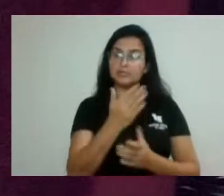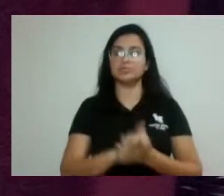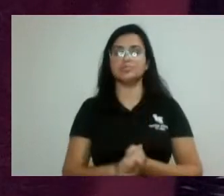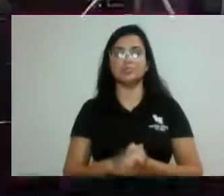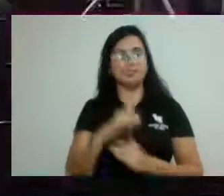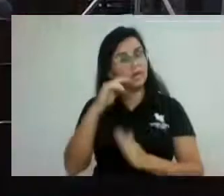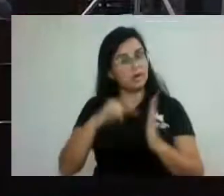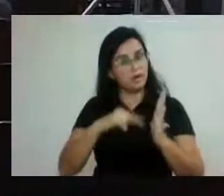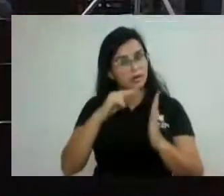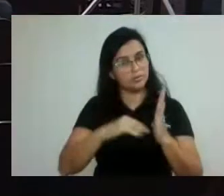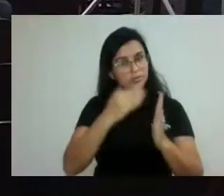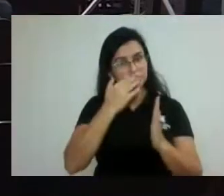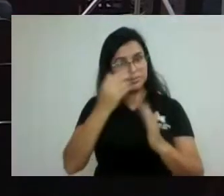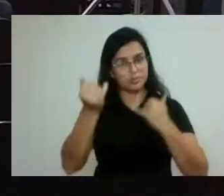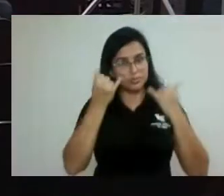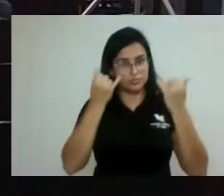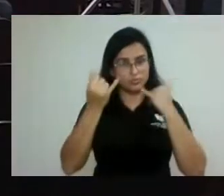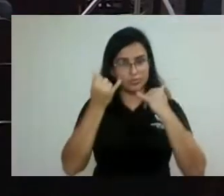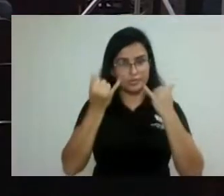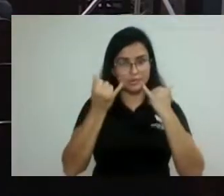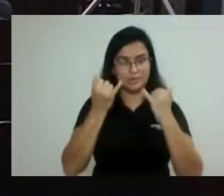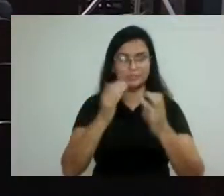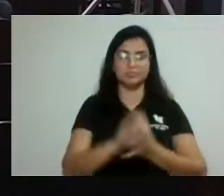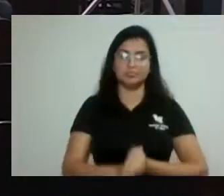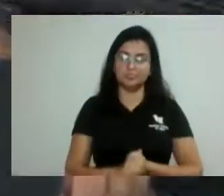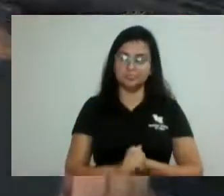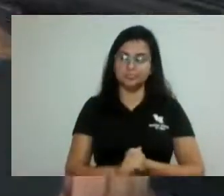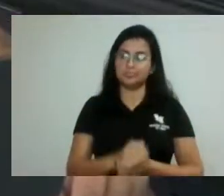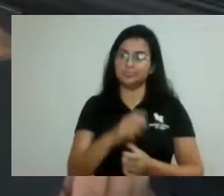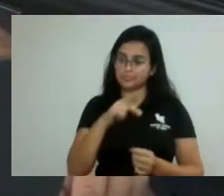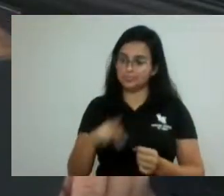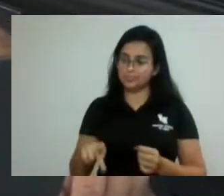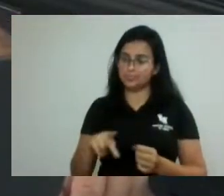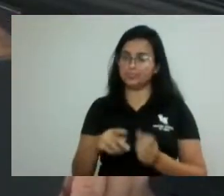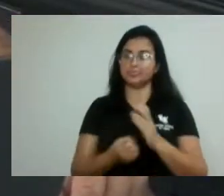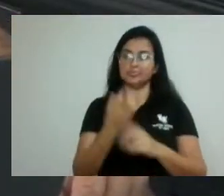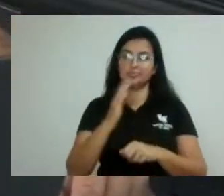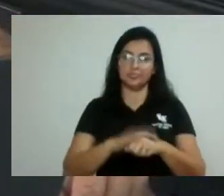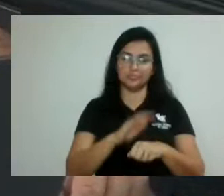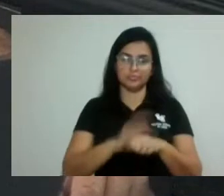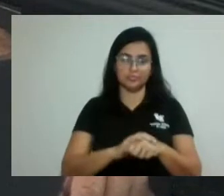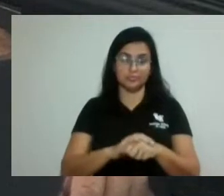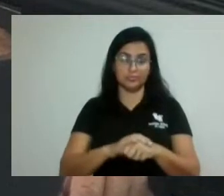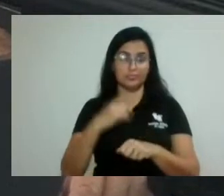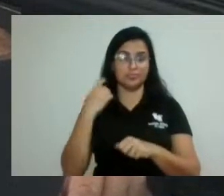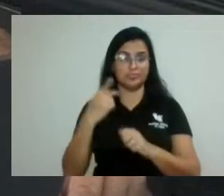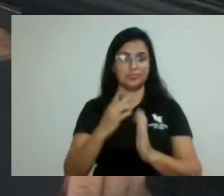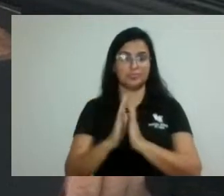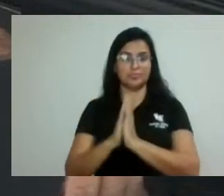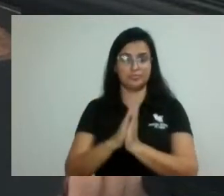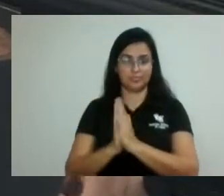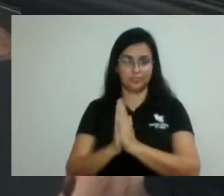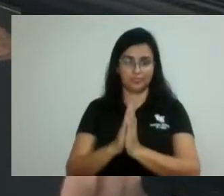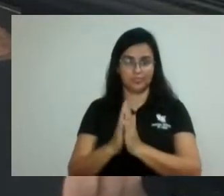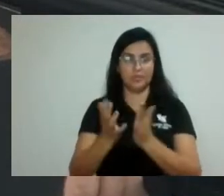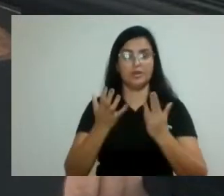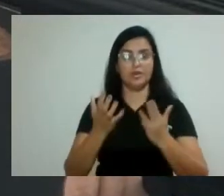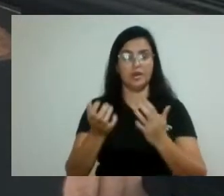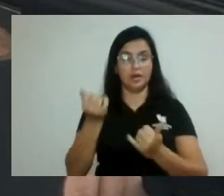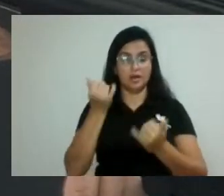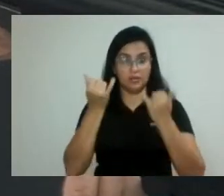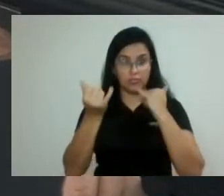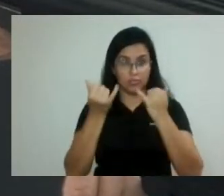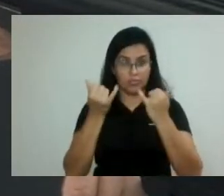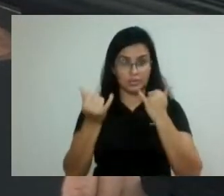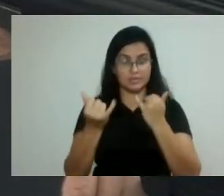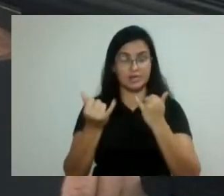informação. Sr. Presidente, pedido de informação, vereador Tiago Bonecão. Pedido de informação ao DELURB sobre